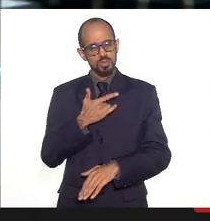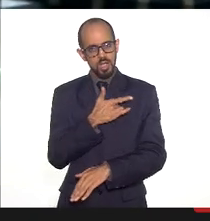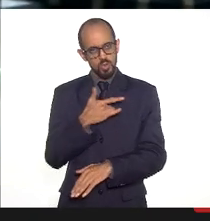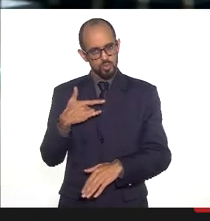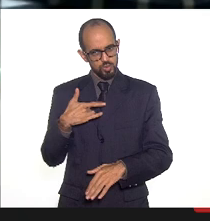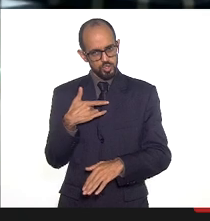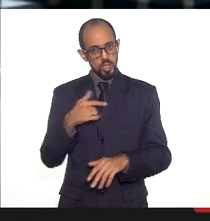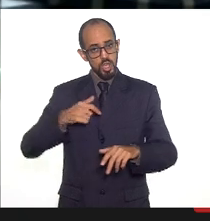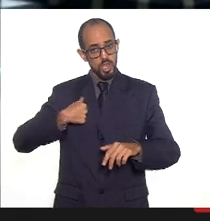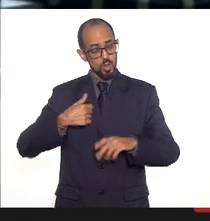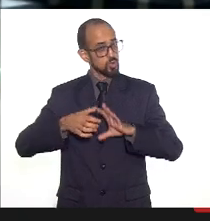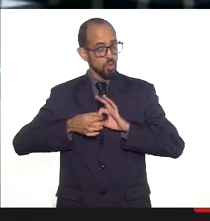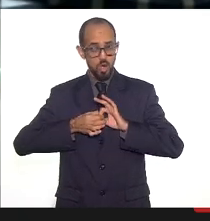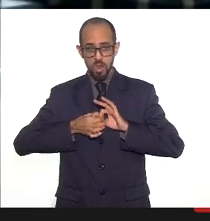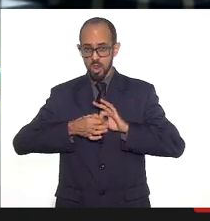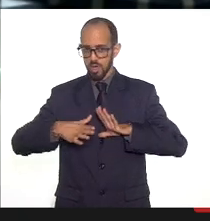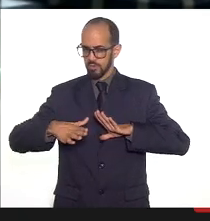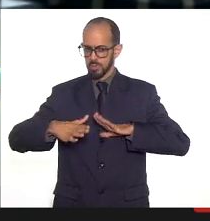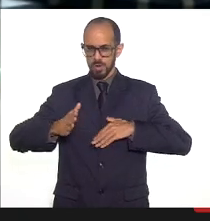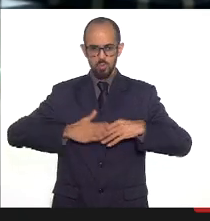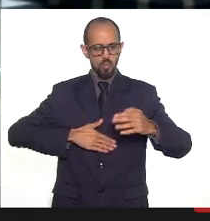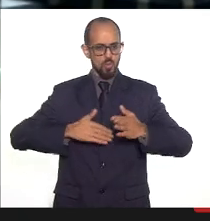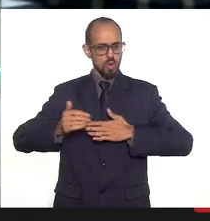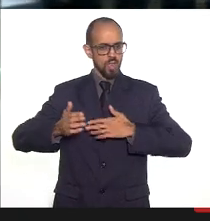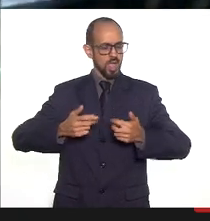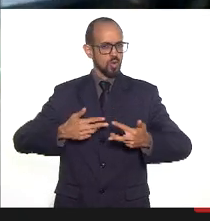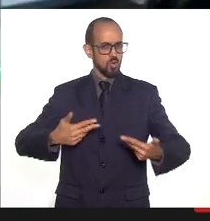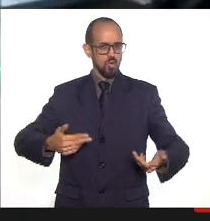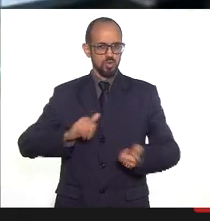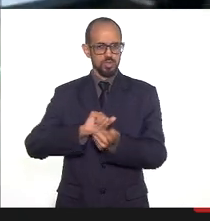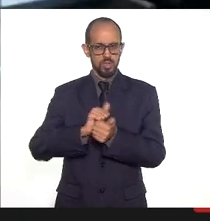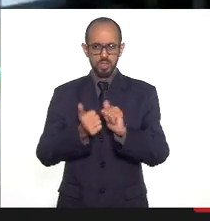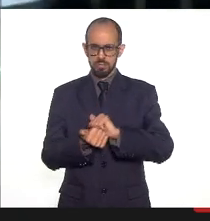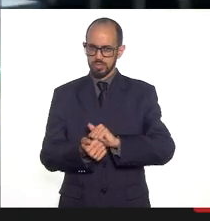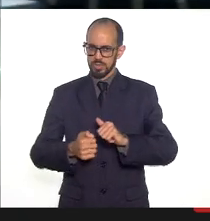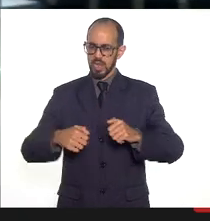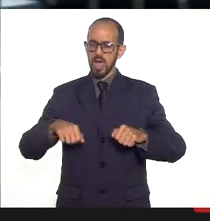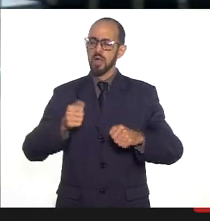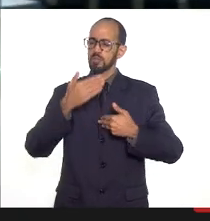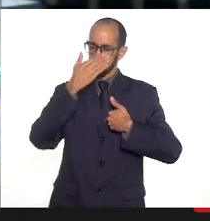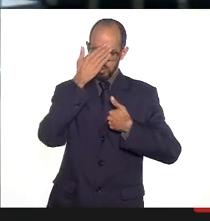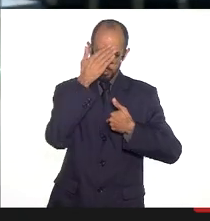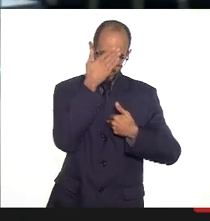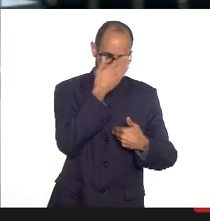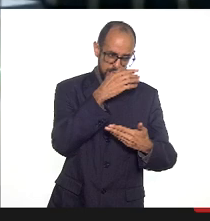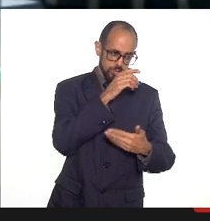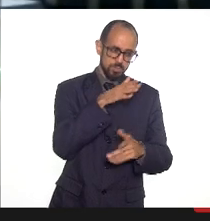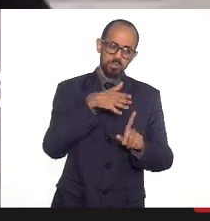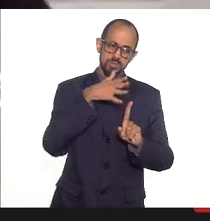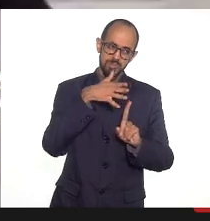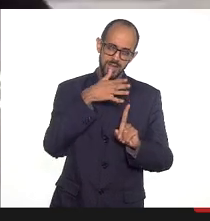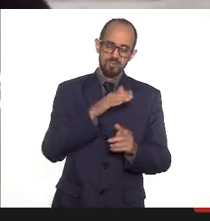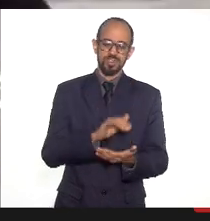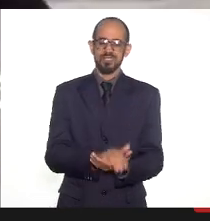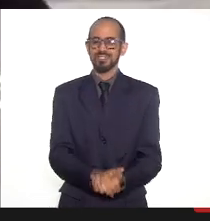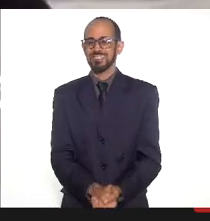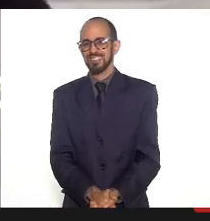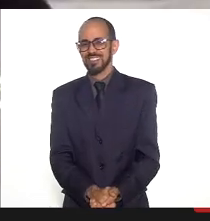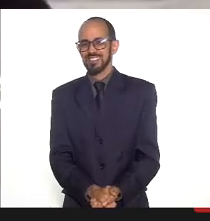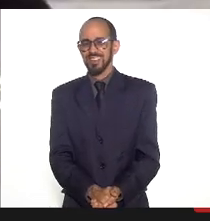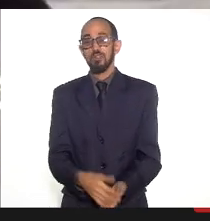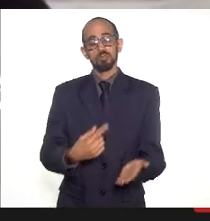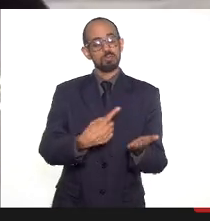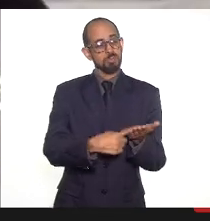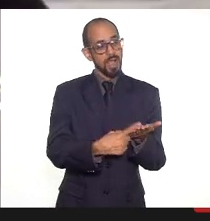à disposição para poder ajustar qualquer rumo que for necessário obrigado pelas palavras vamos marcar em breve